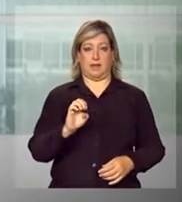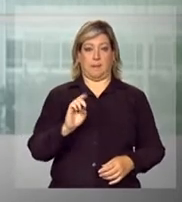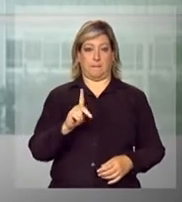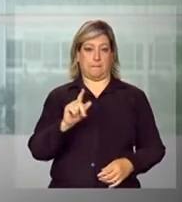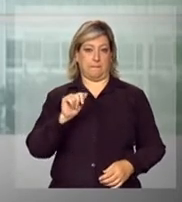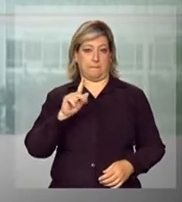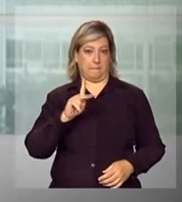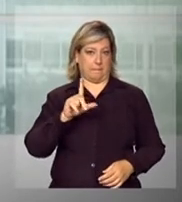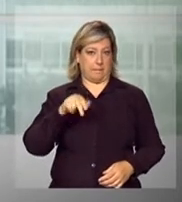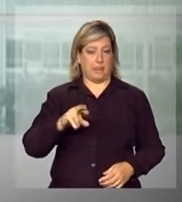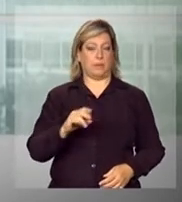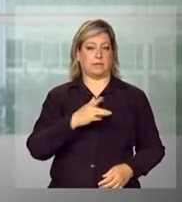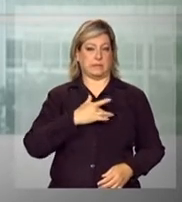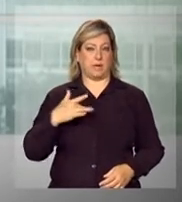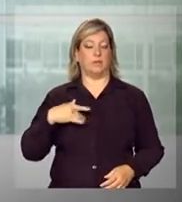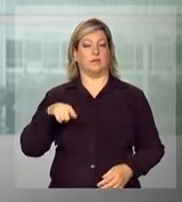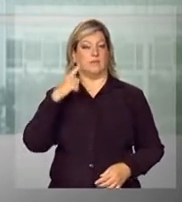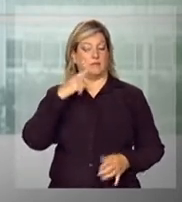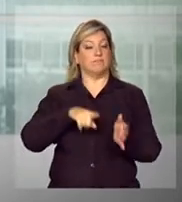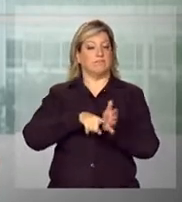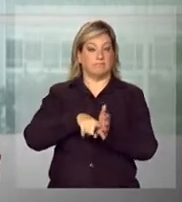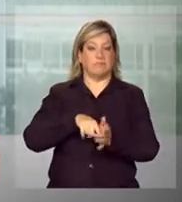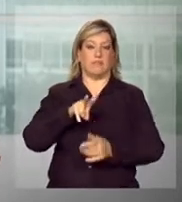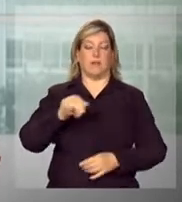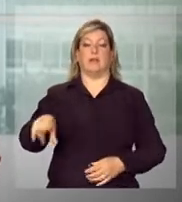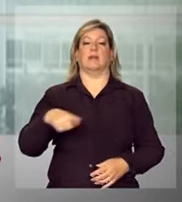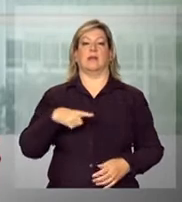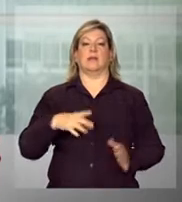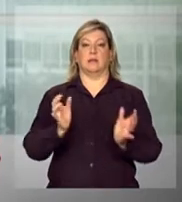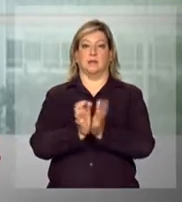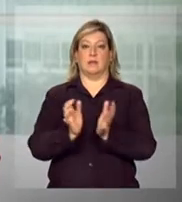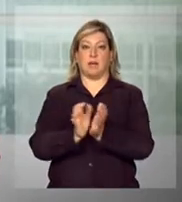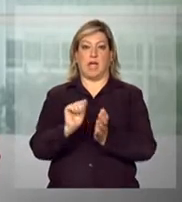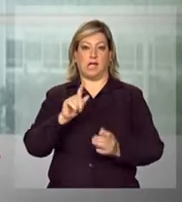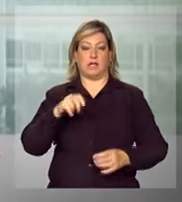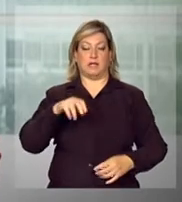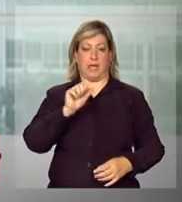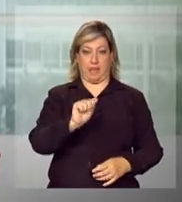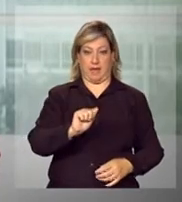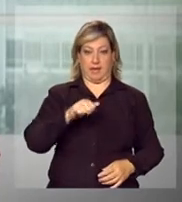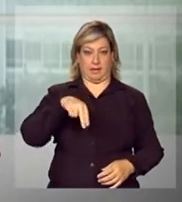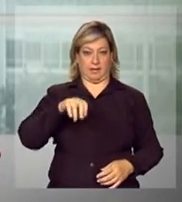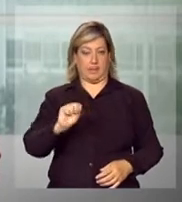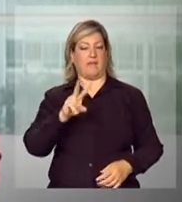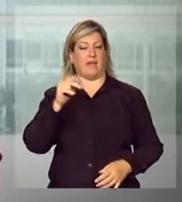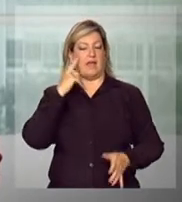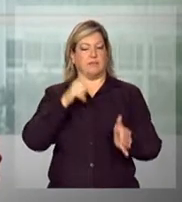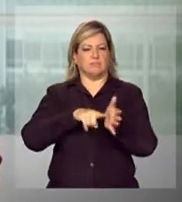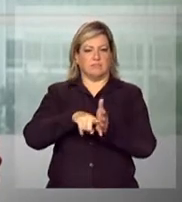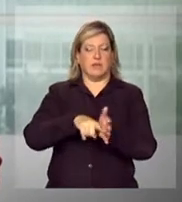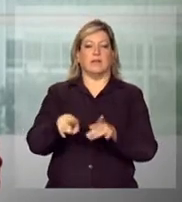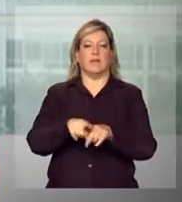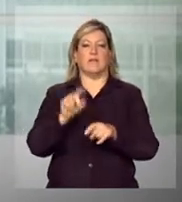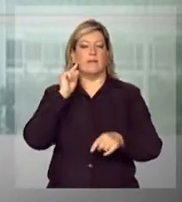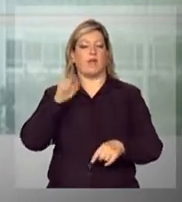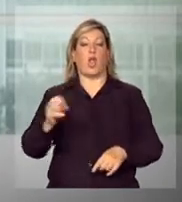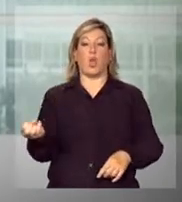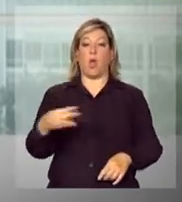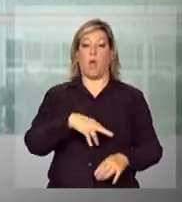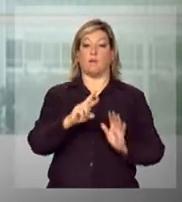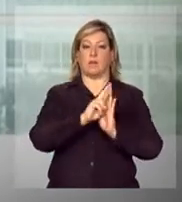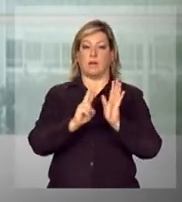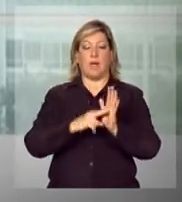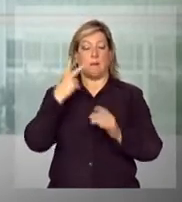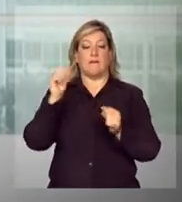Serão anunciadas pelo Ministério da Saúde e pela Agência Nacional de Saúde Suplementar, ANS, as novas exigências para autorização desses